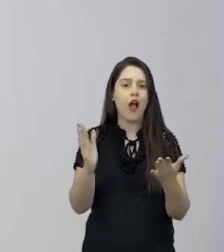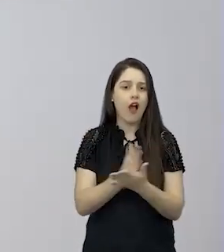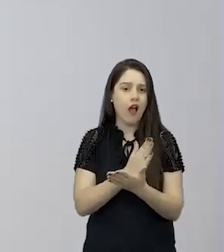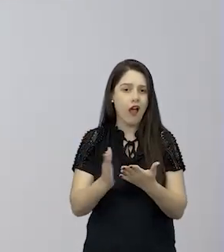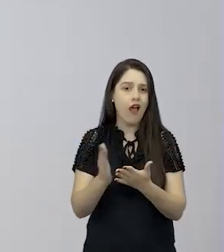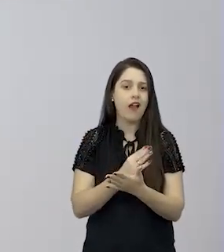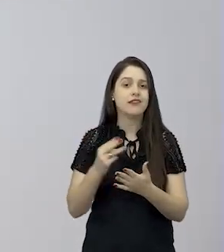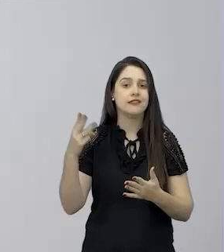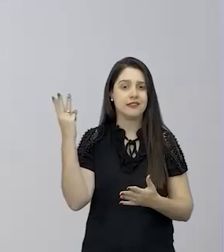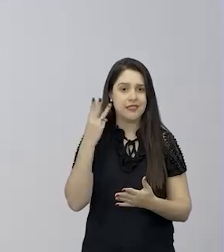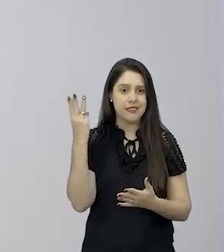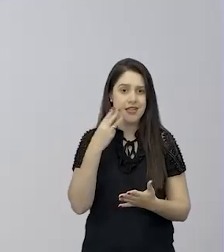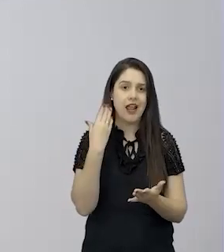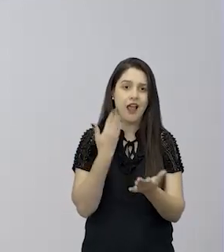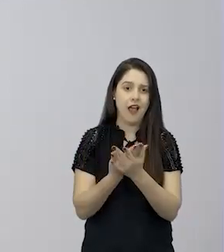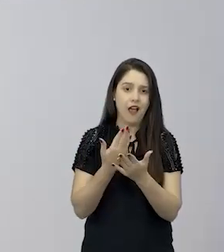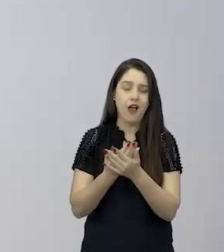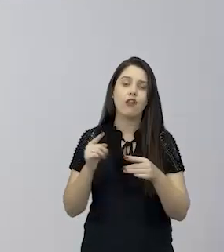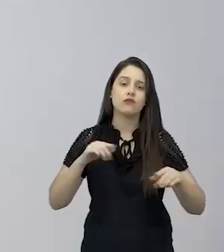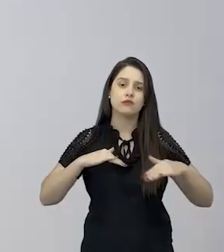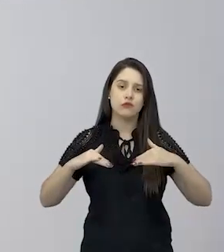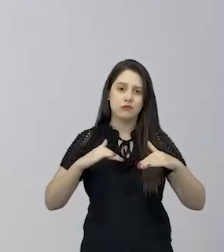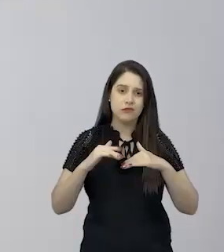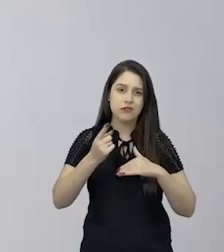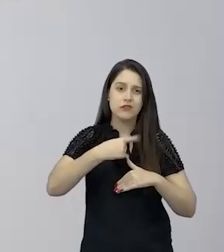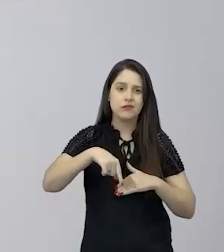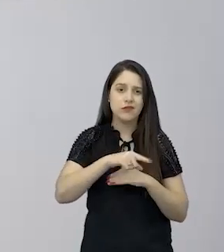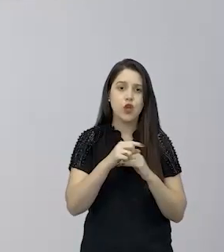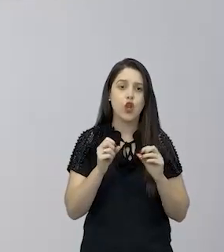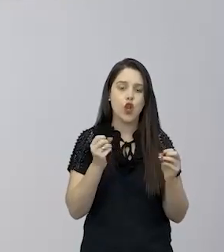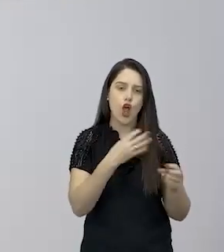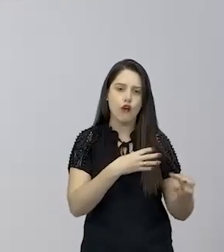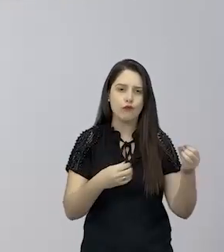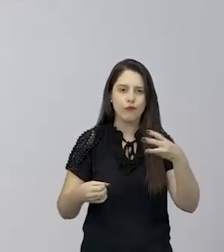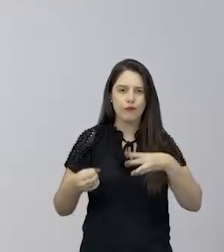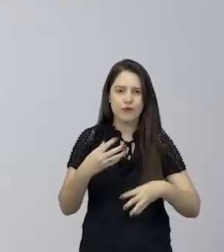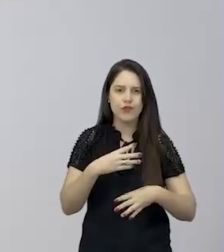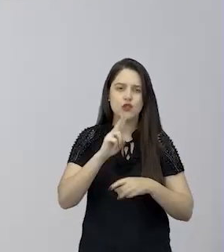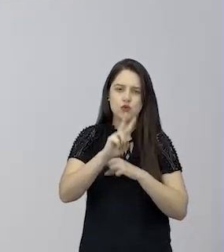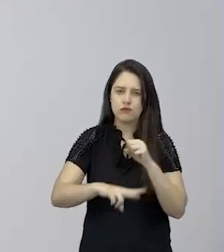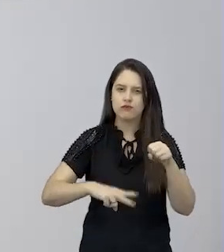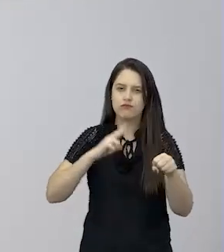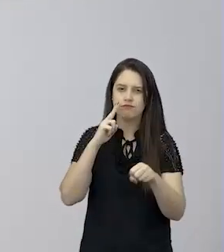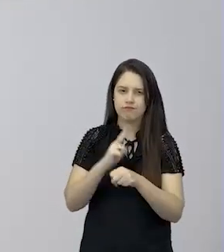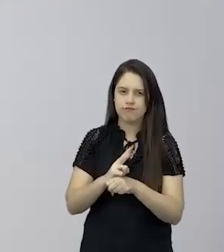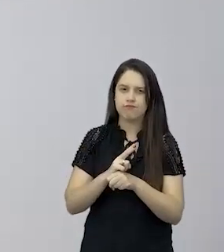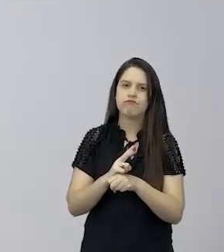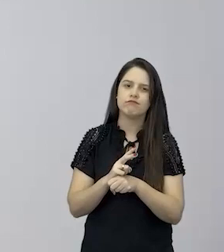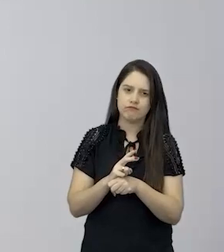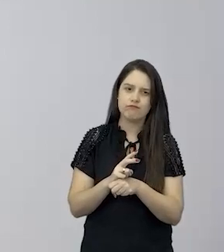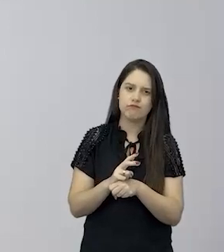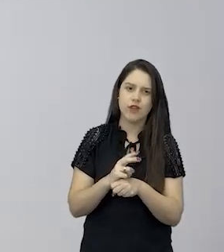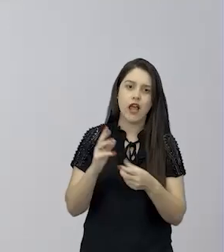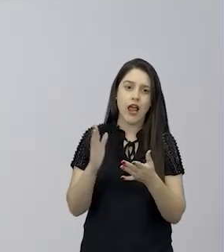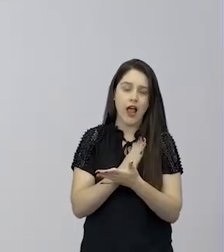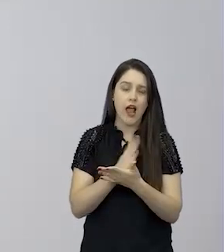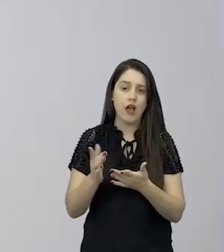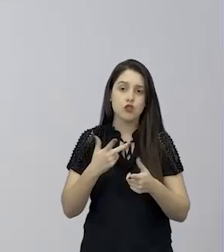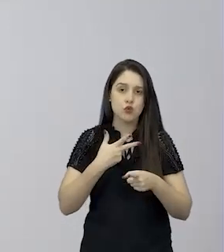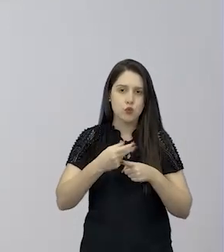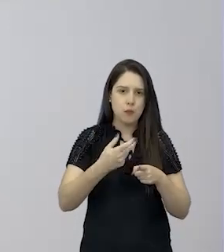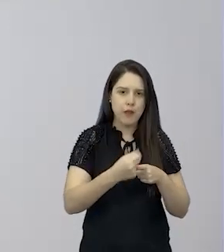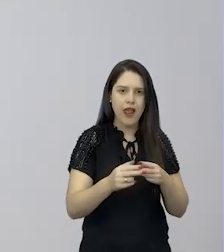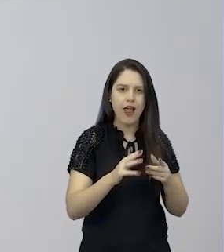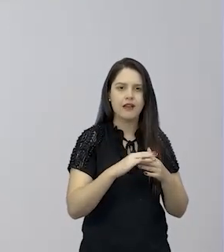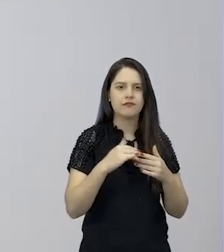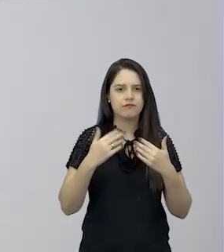na terceira aula de desenvolvimento, os nove passos da construção sustentável que levam em consideração a questão dos operários, a saúde